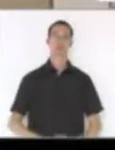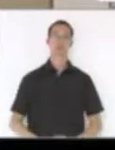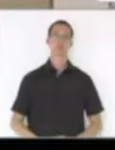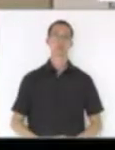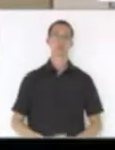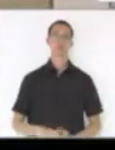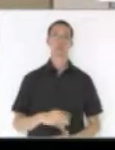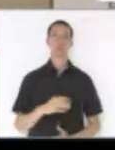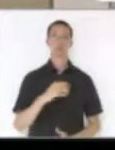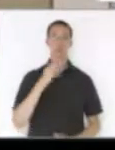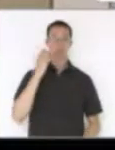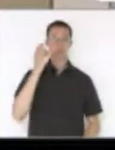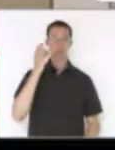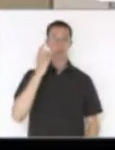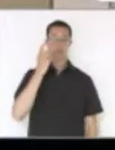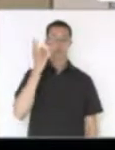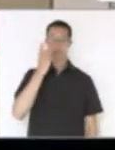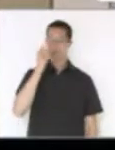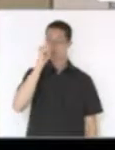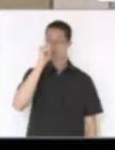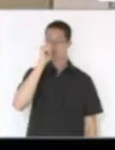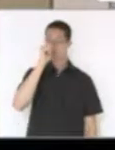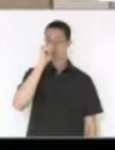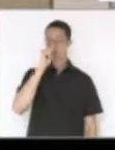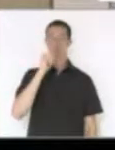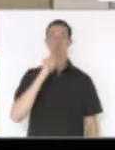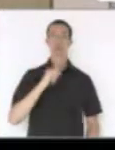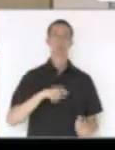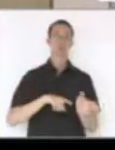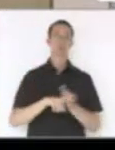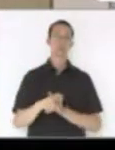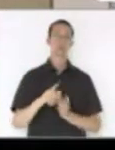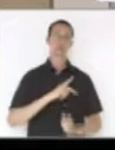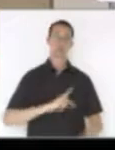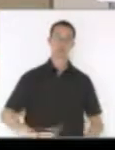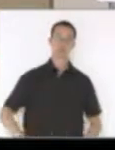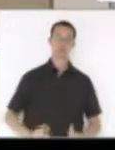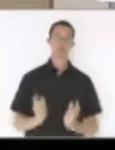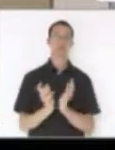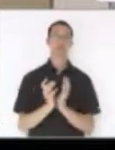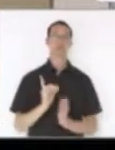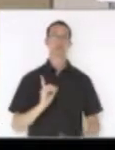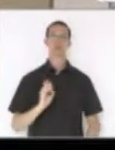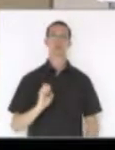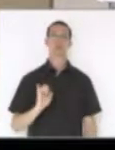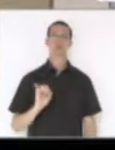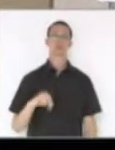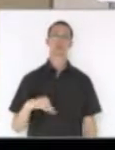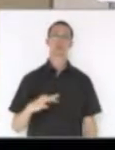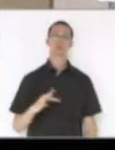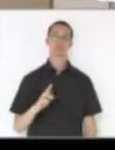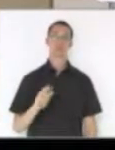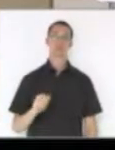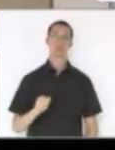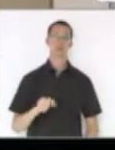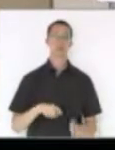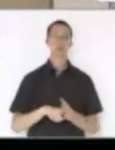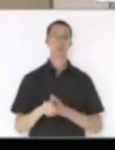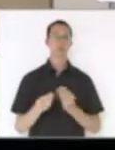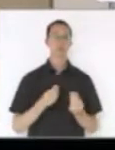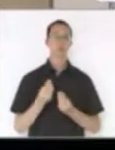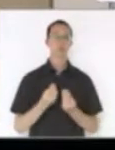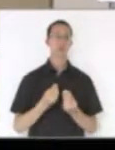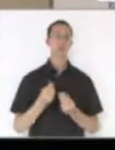deputado João Amin, solicitando ao presidente de Infra informações acerca da finalização do procedimento